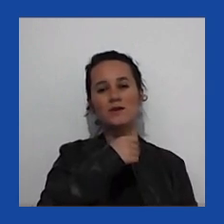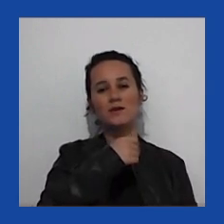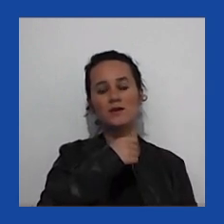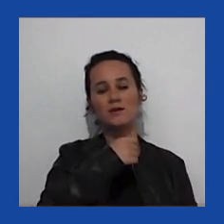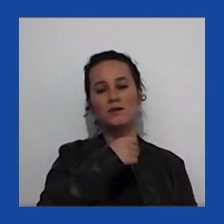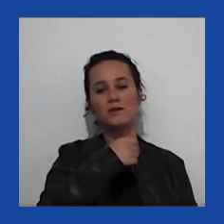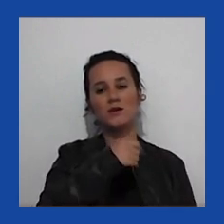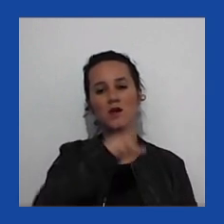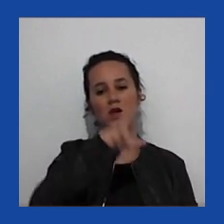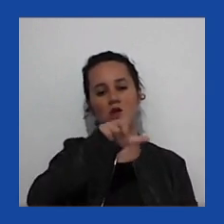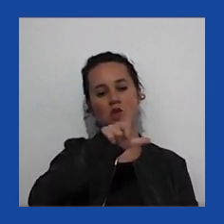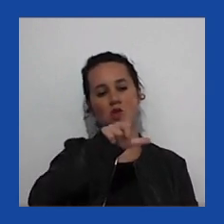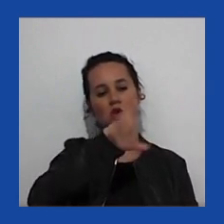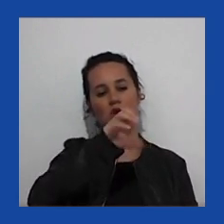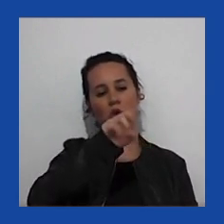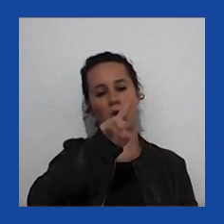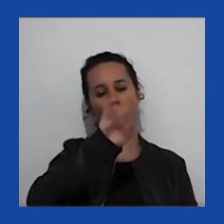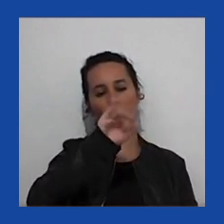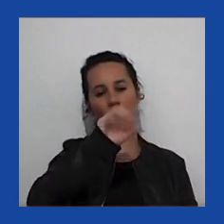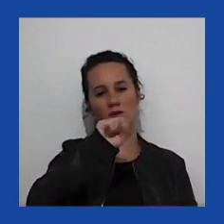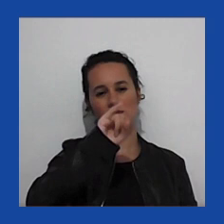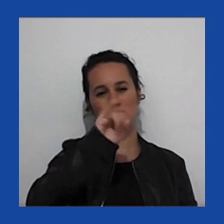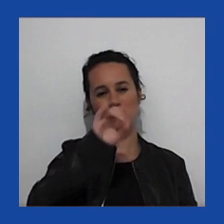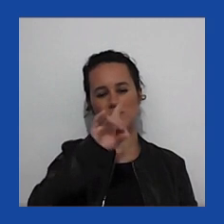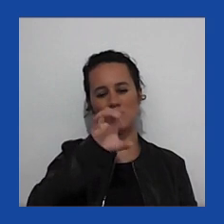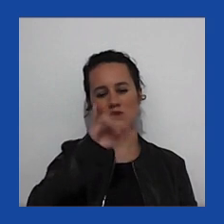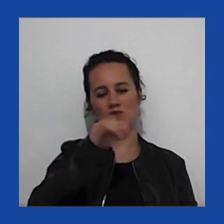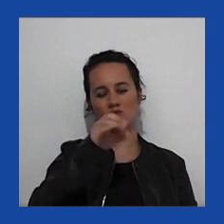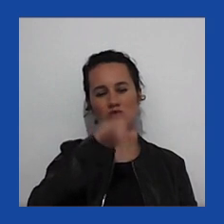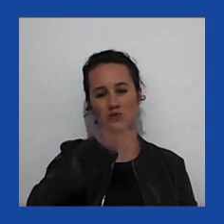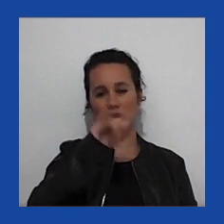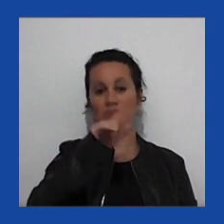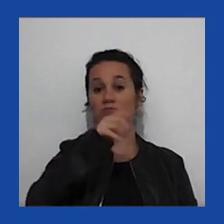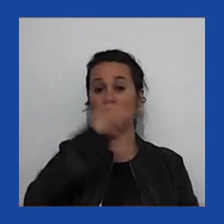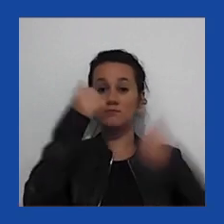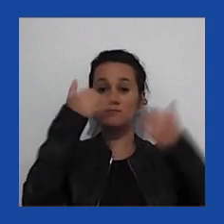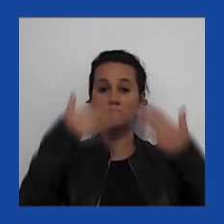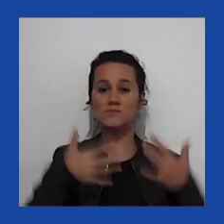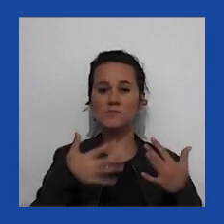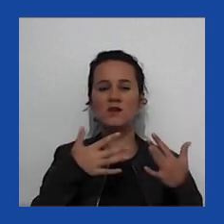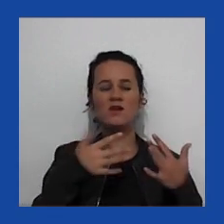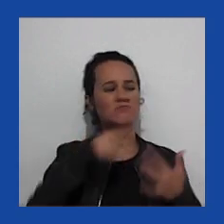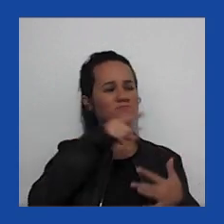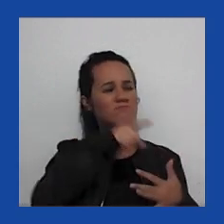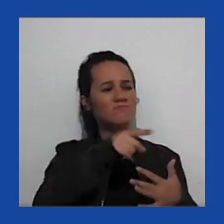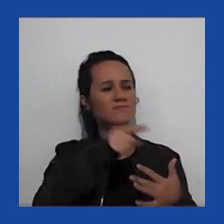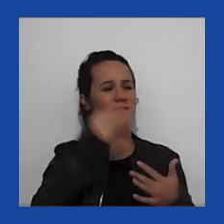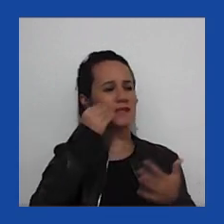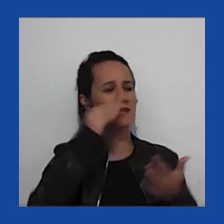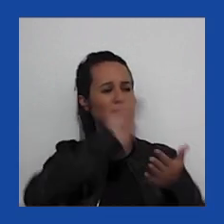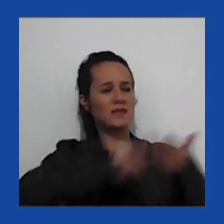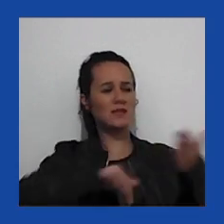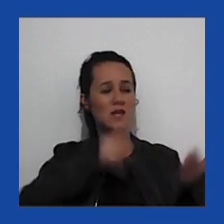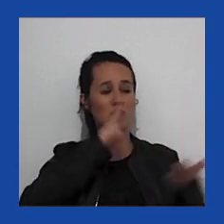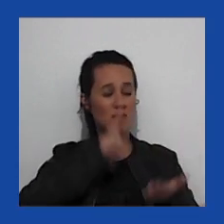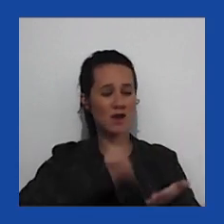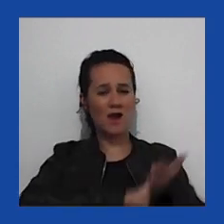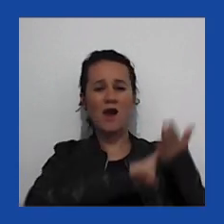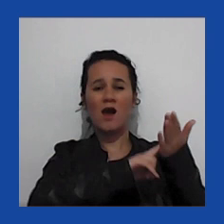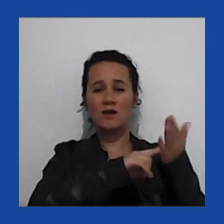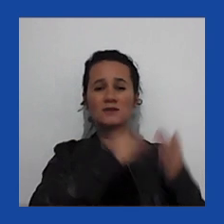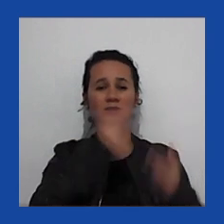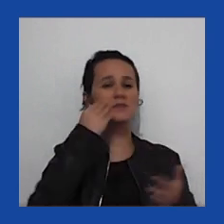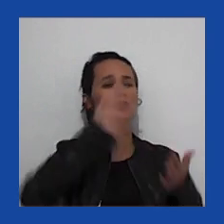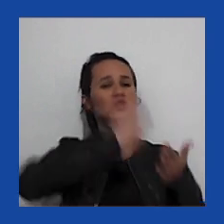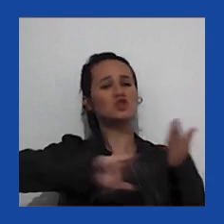Lewis DeJoy que aboliu horas extras para carteiros, ele tirou